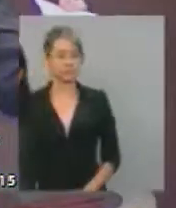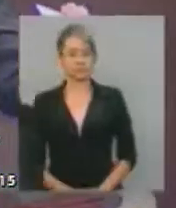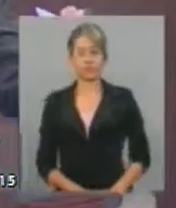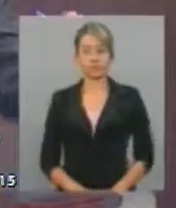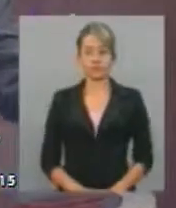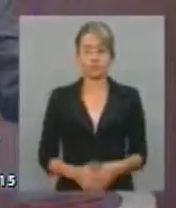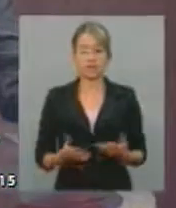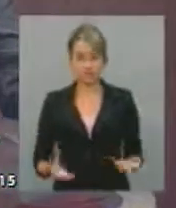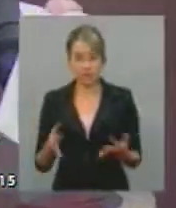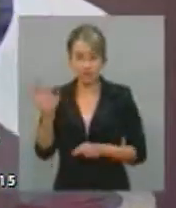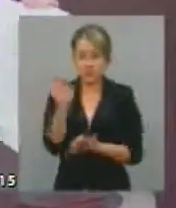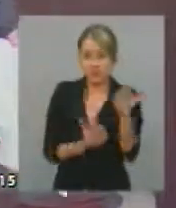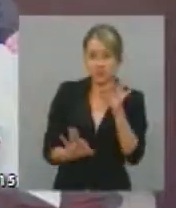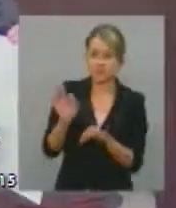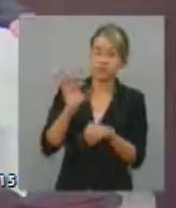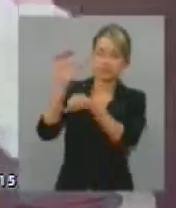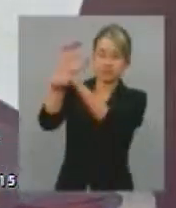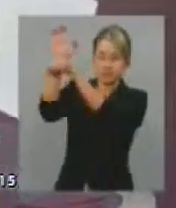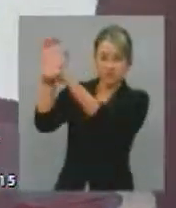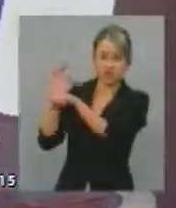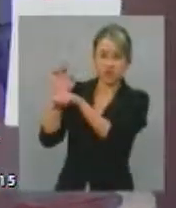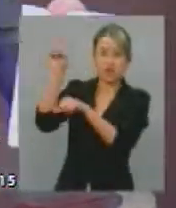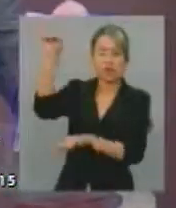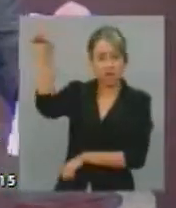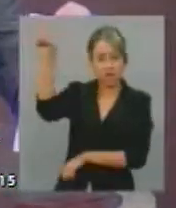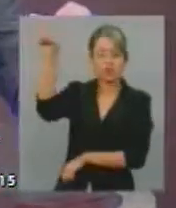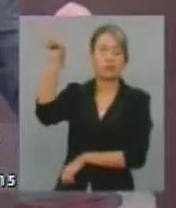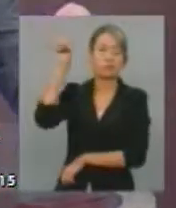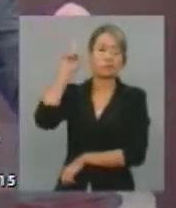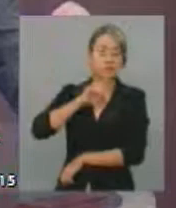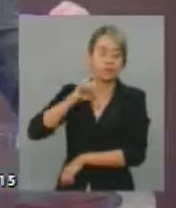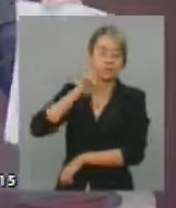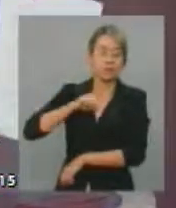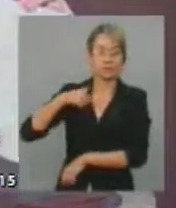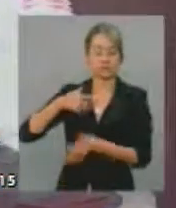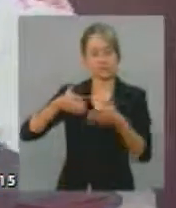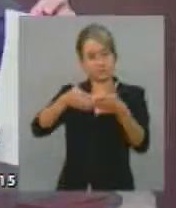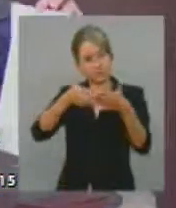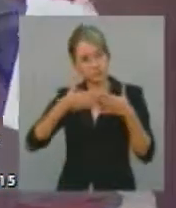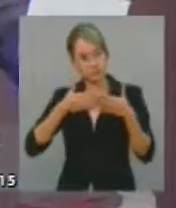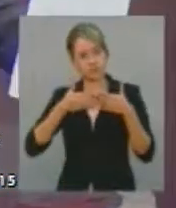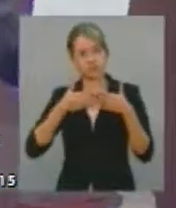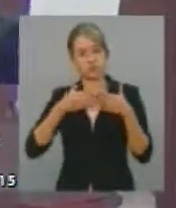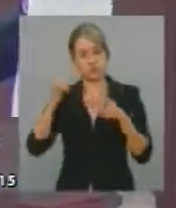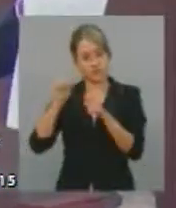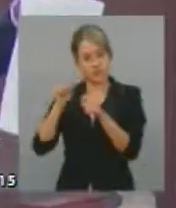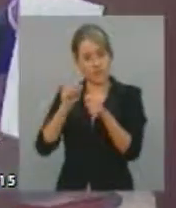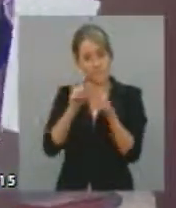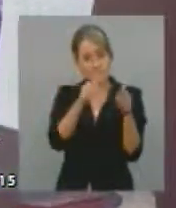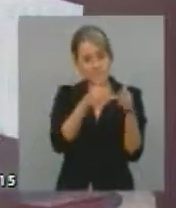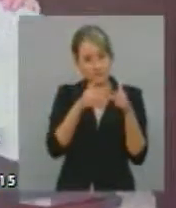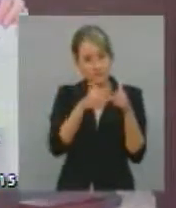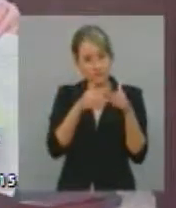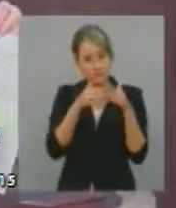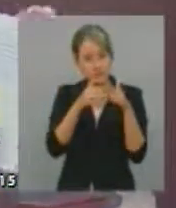Americanos agora recebe uma petição contra o Estado brasileiro, que, no caso,